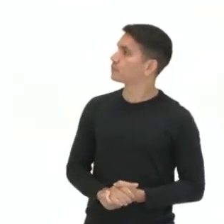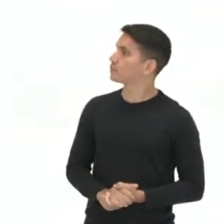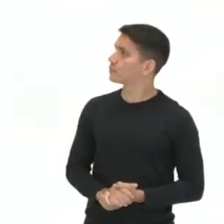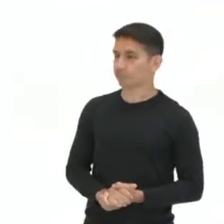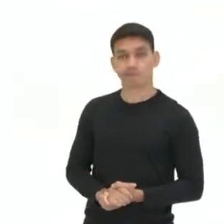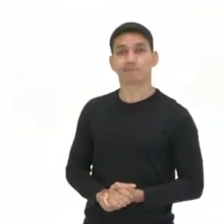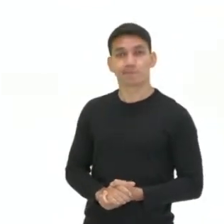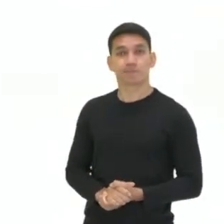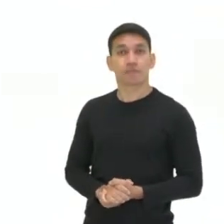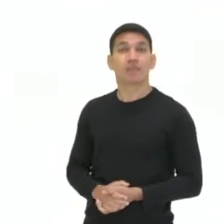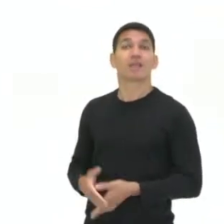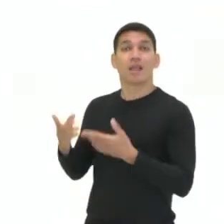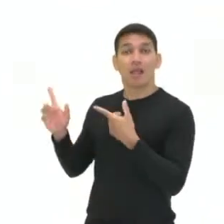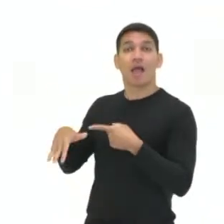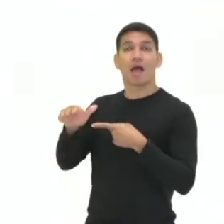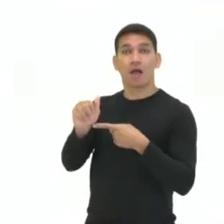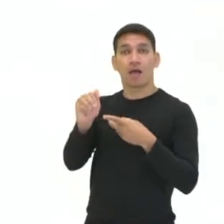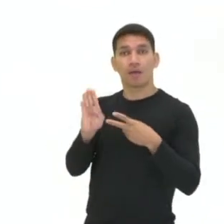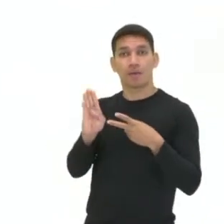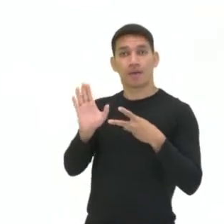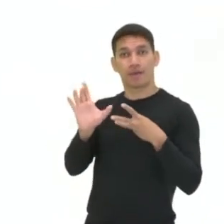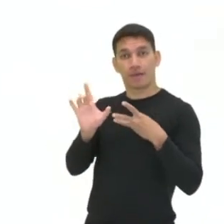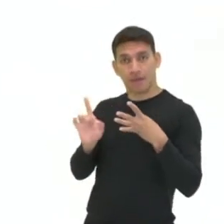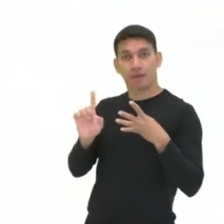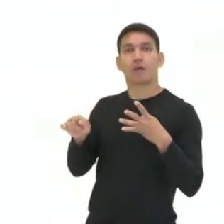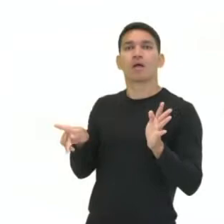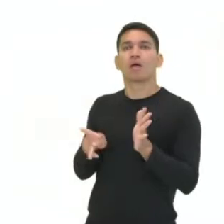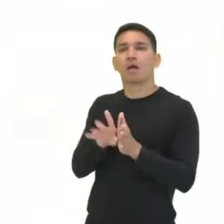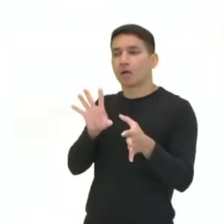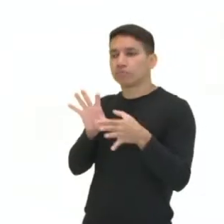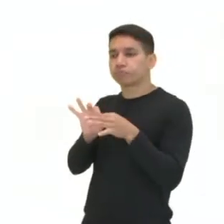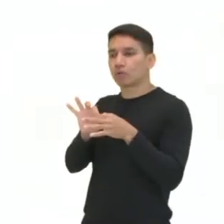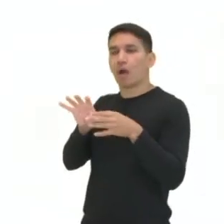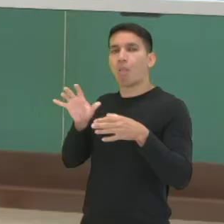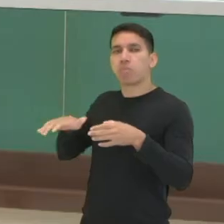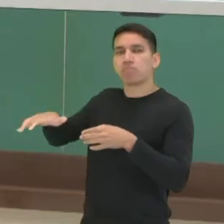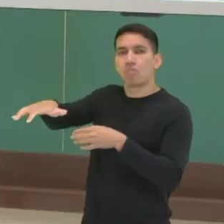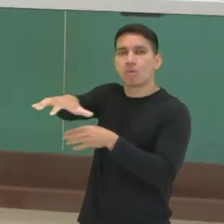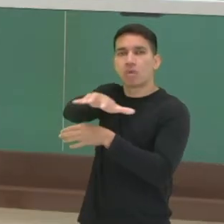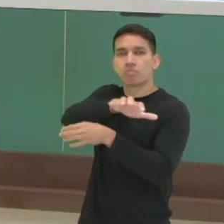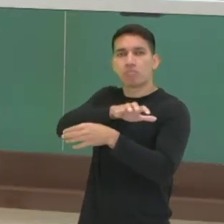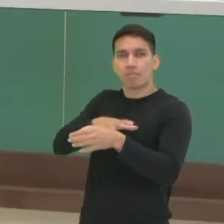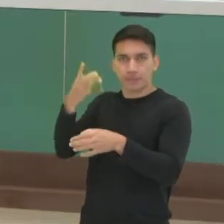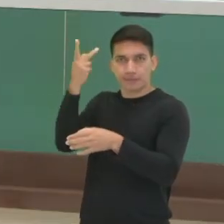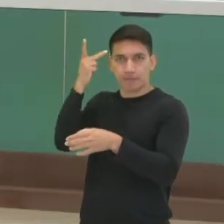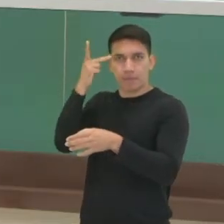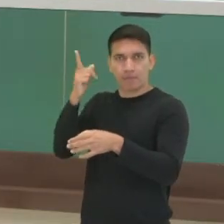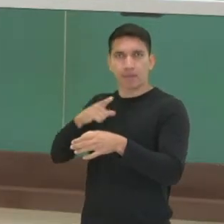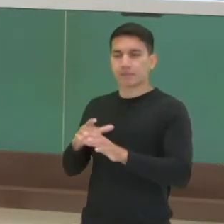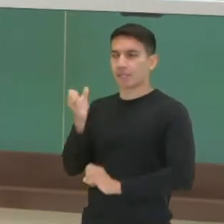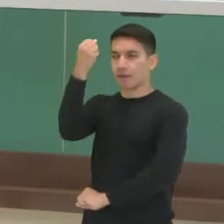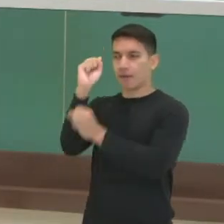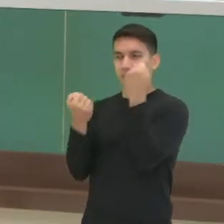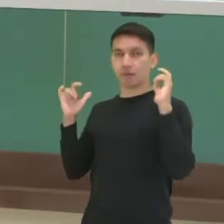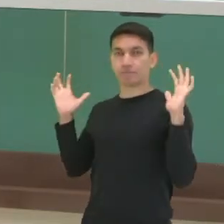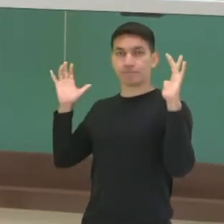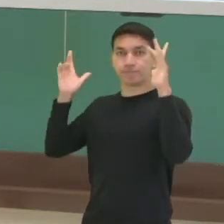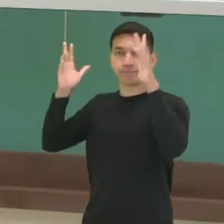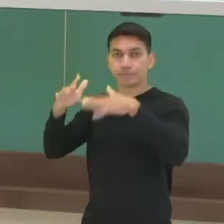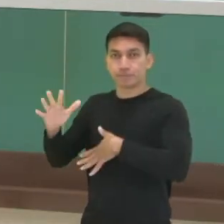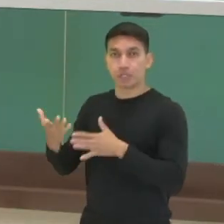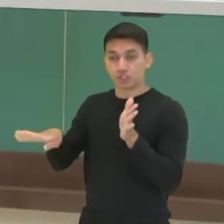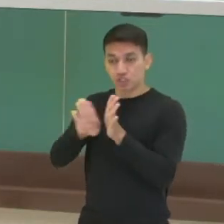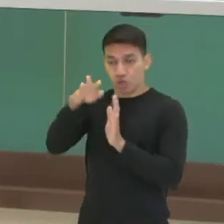a região de Diadema, na região metropolitana de São Paulo, concentra muitas indústrias que vieram para o Brasil, atraídas então